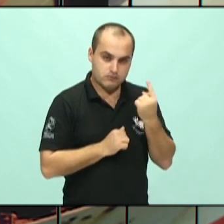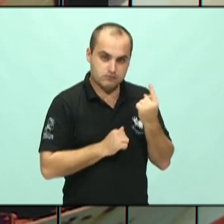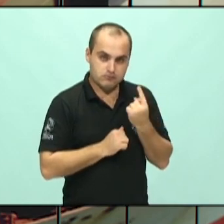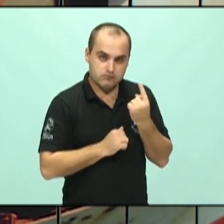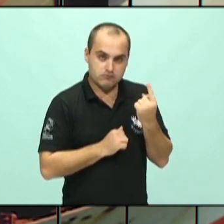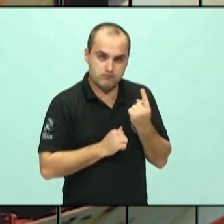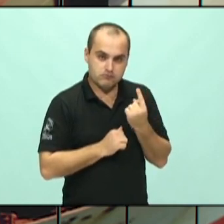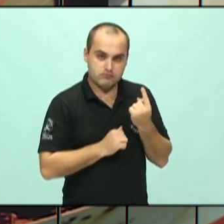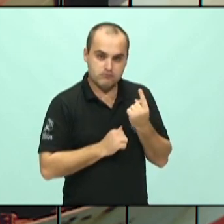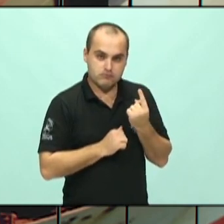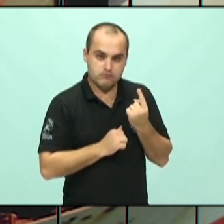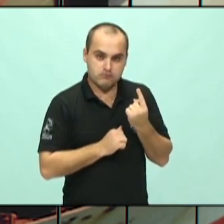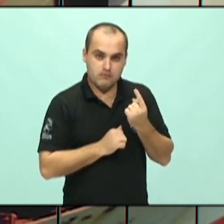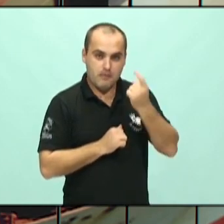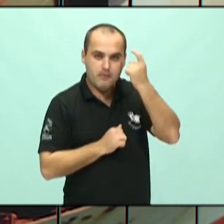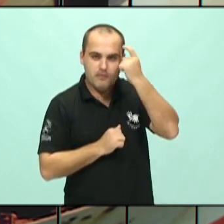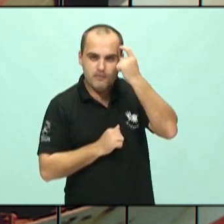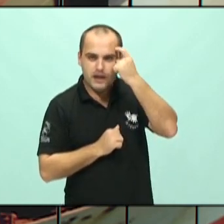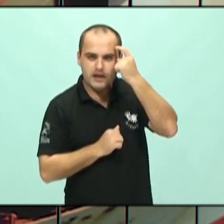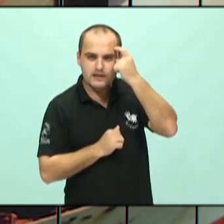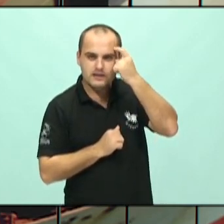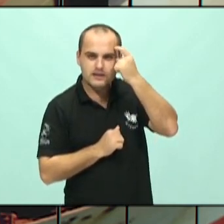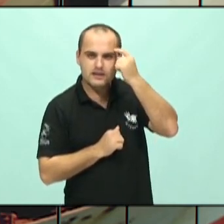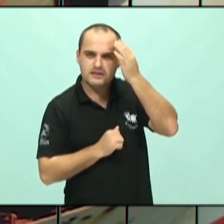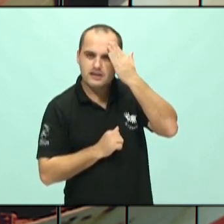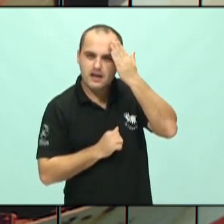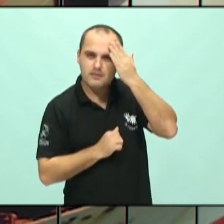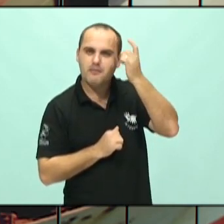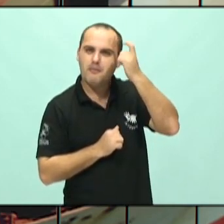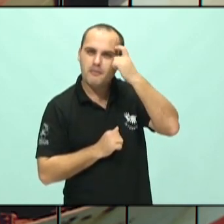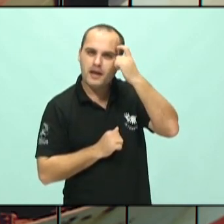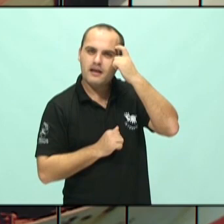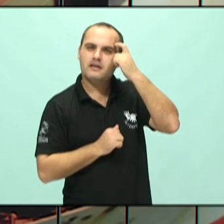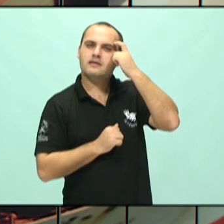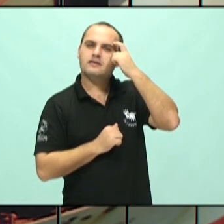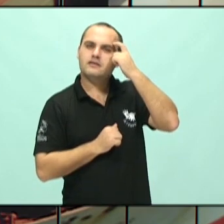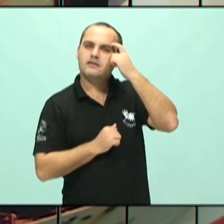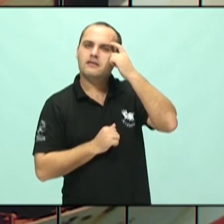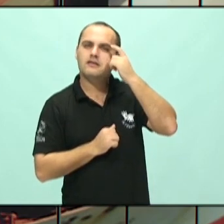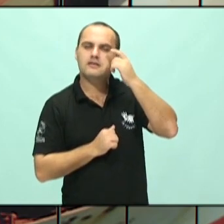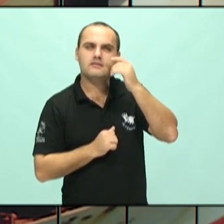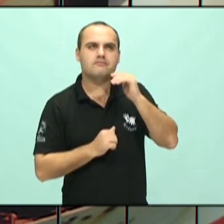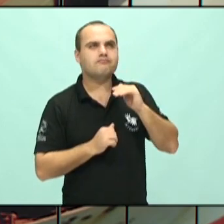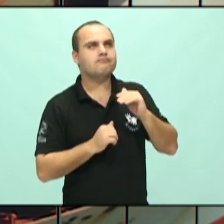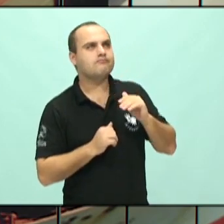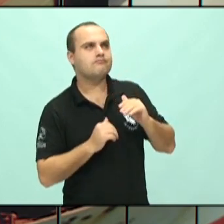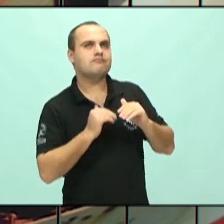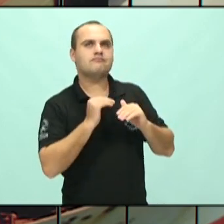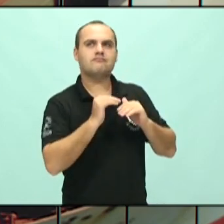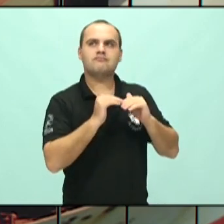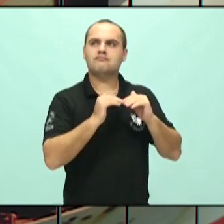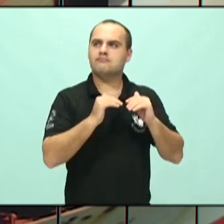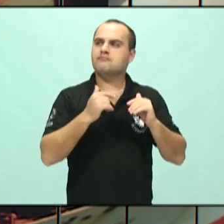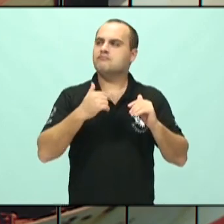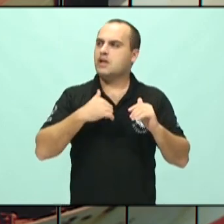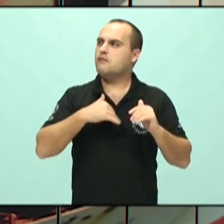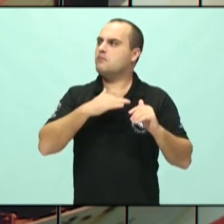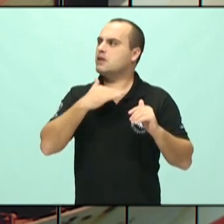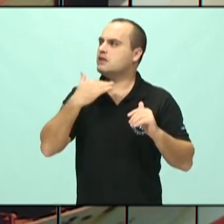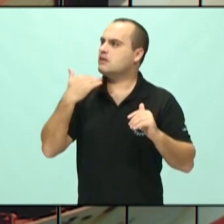esses pensamentos autodepreciativos se tornam tão grandes a ponto do pensamento de suicídio, perda de